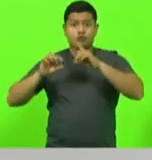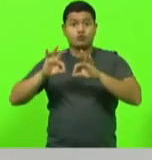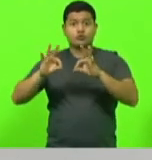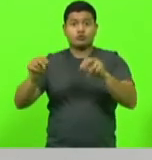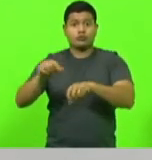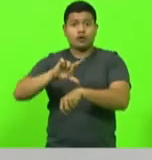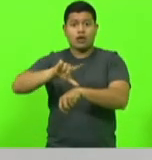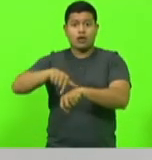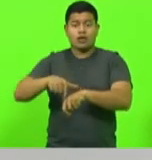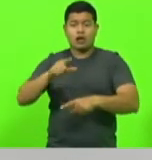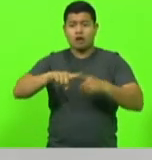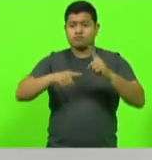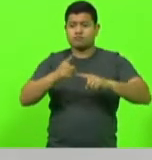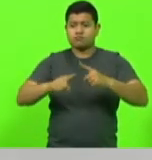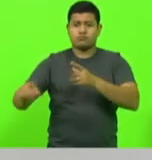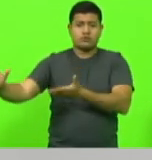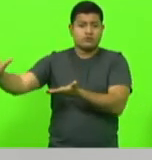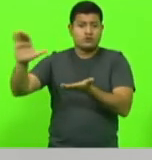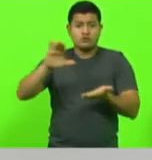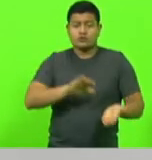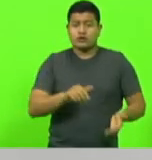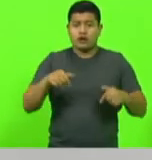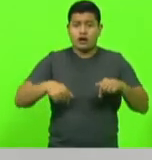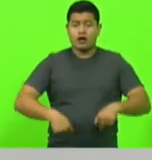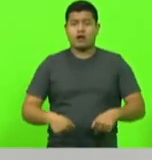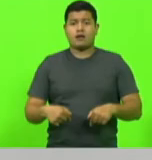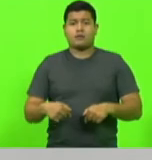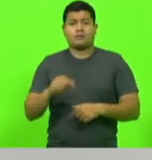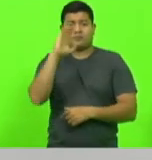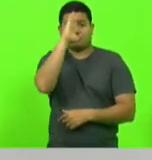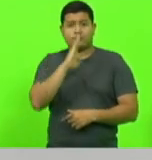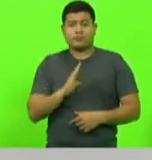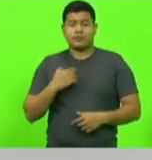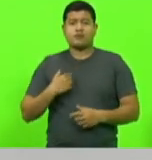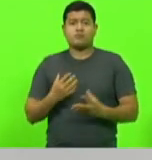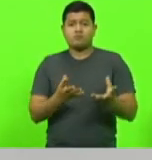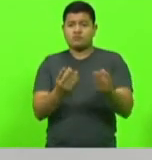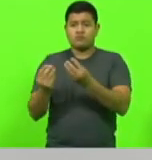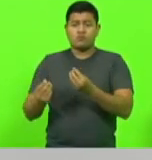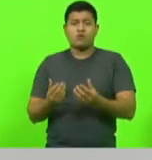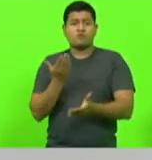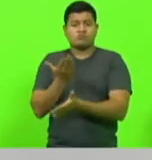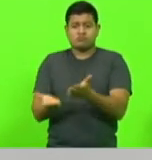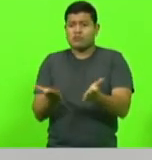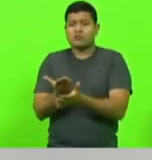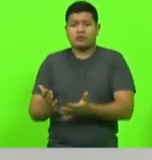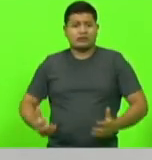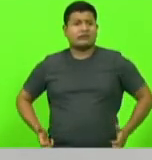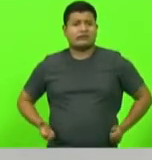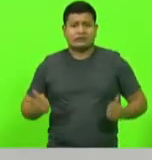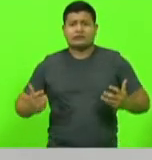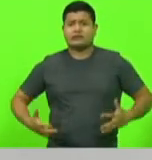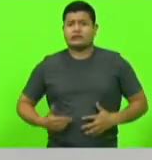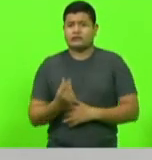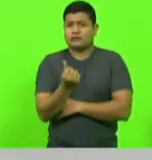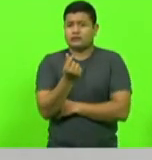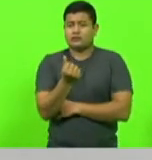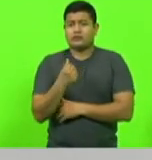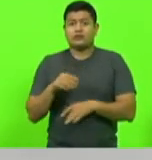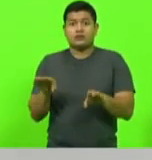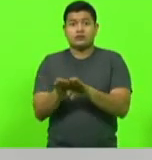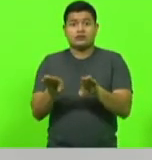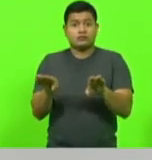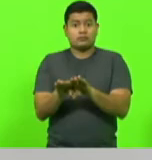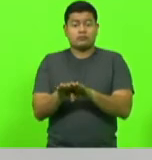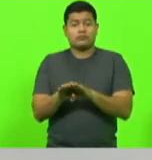impacta num enorme prejuízo para os grandes empresários. Ao mesmo tempo, os empresários do outro lado do mundo, do